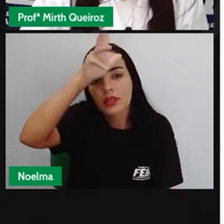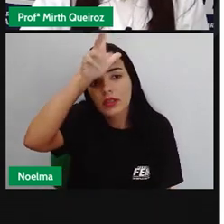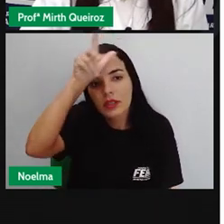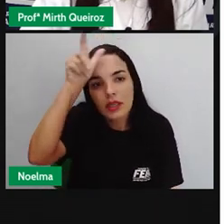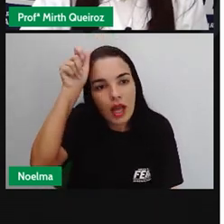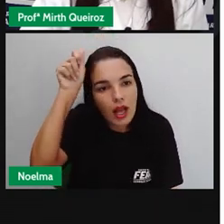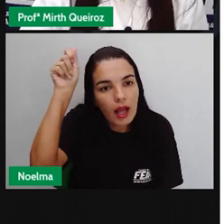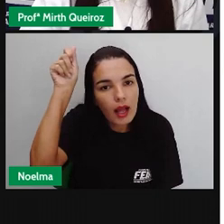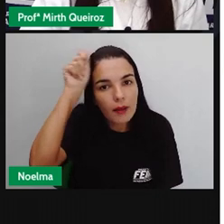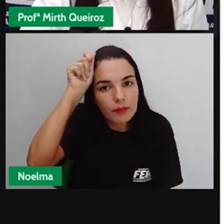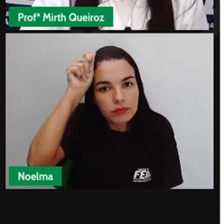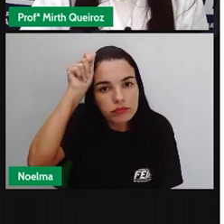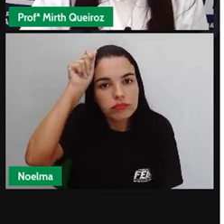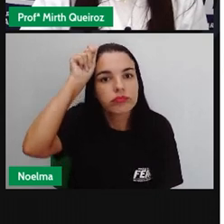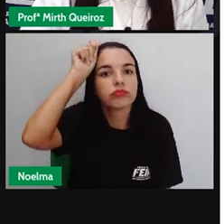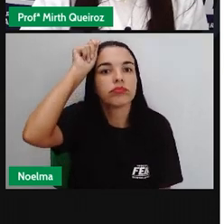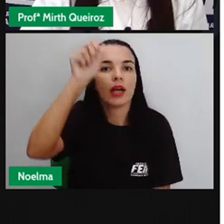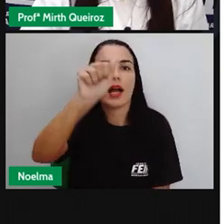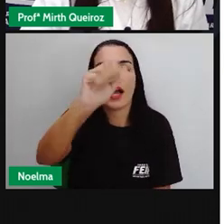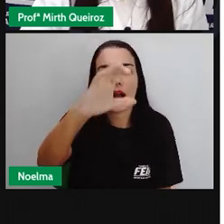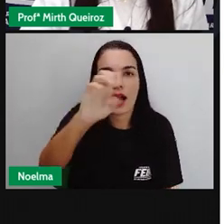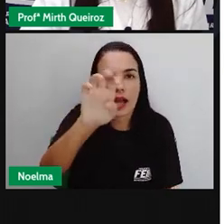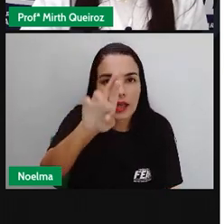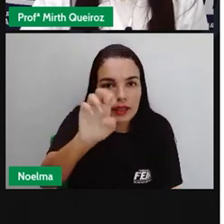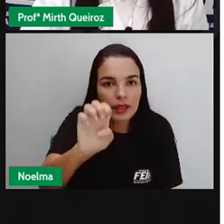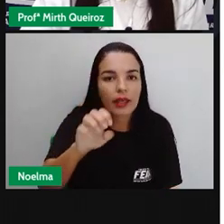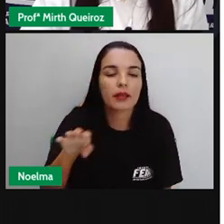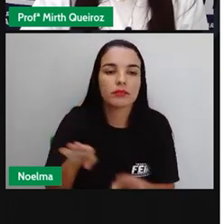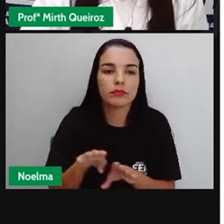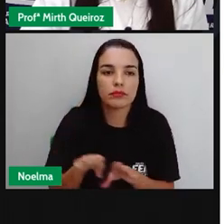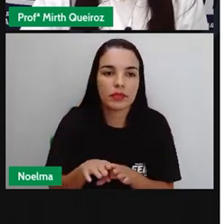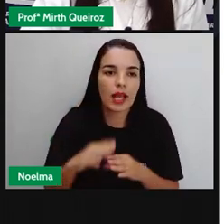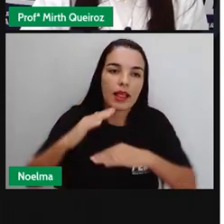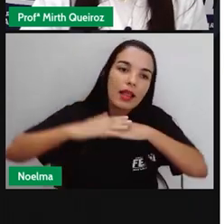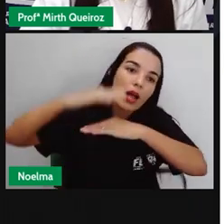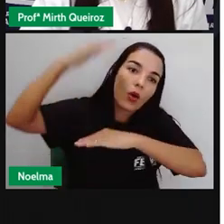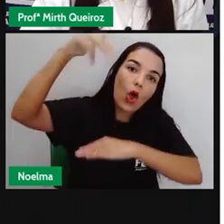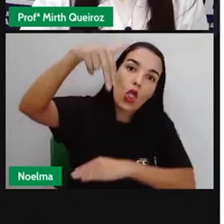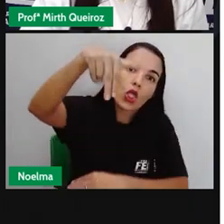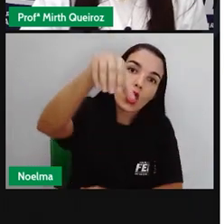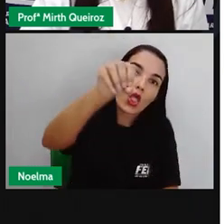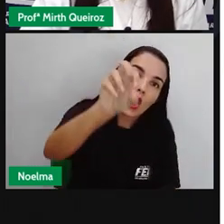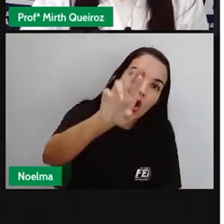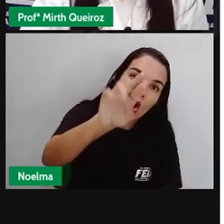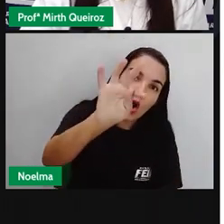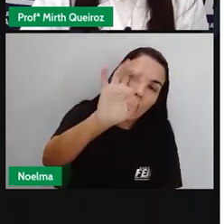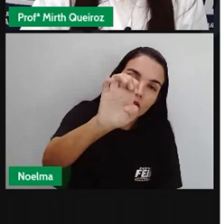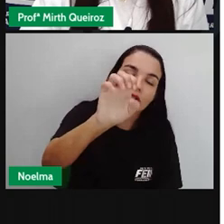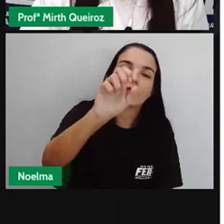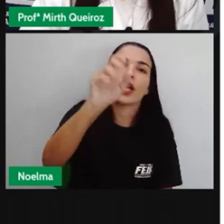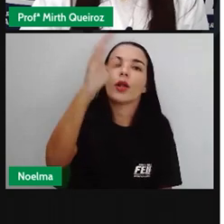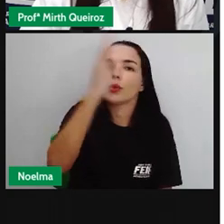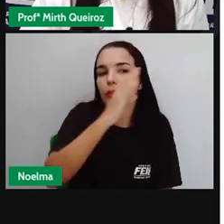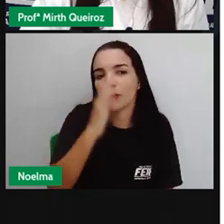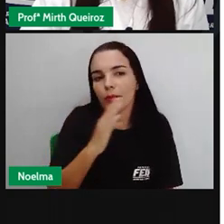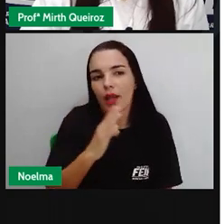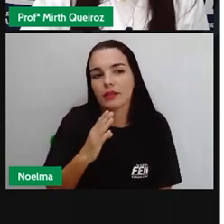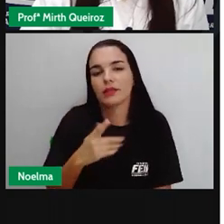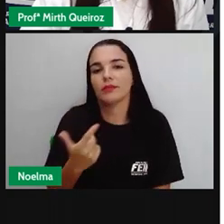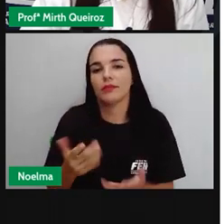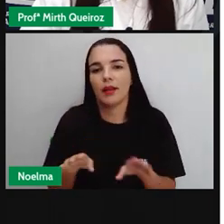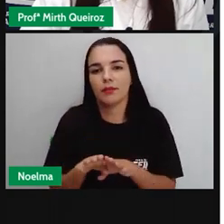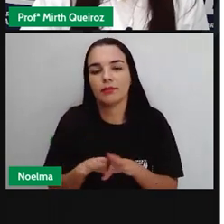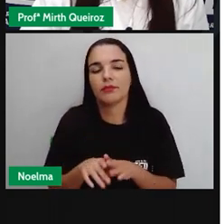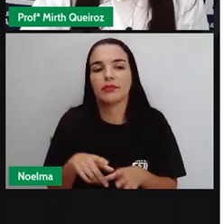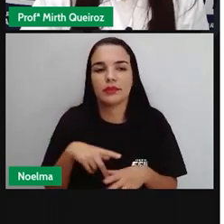Ate, Rondônia, Amapá, Pará, Mato Grosso, Maranhão, Ceará,